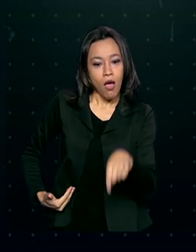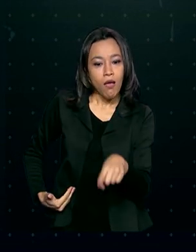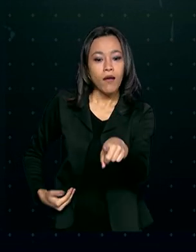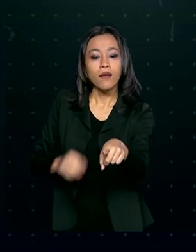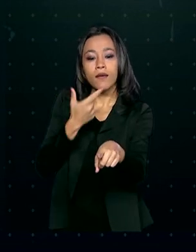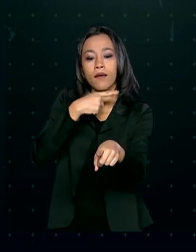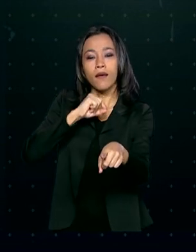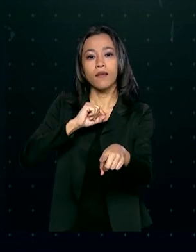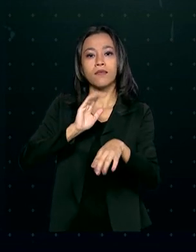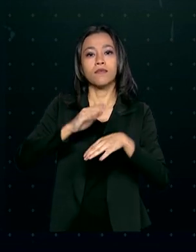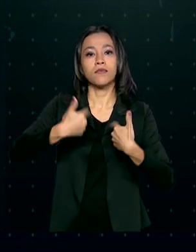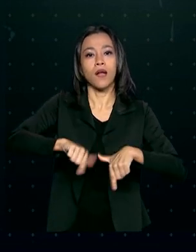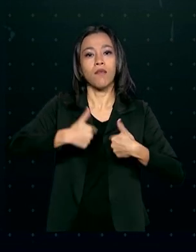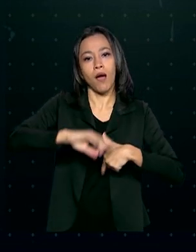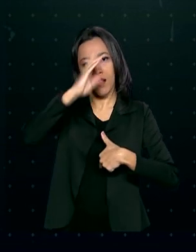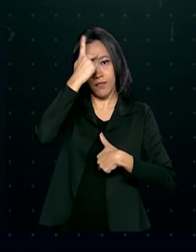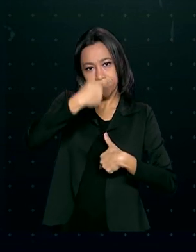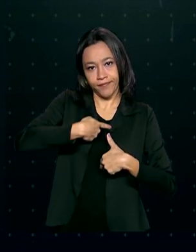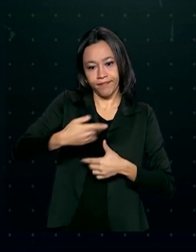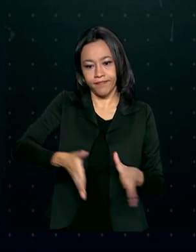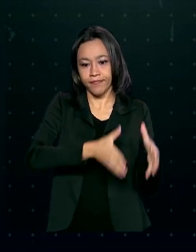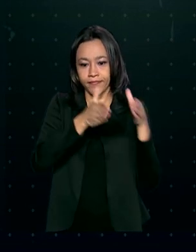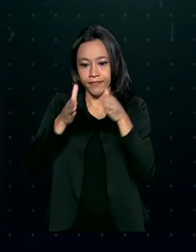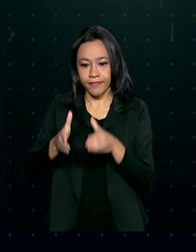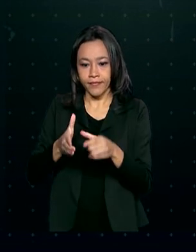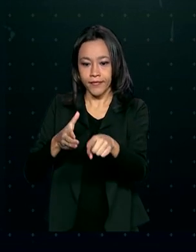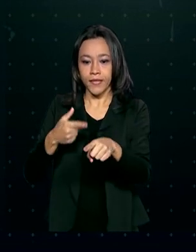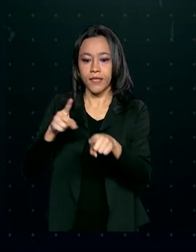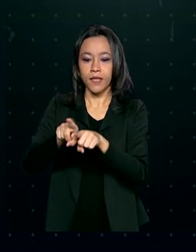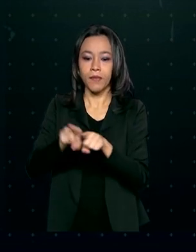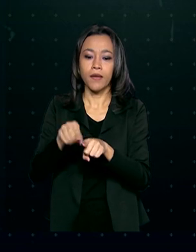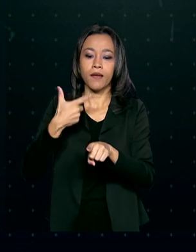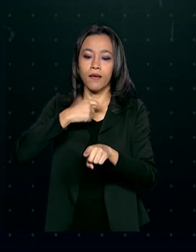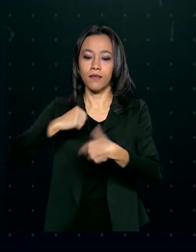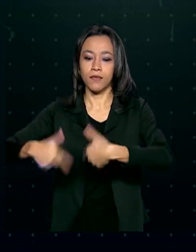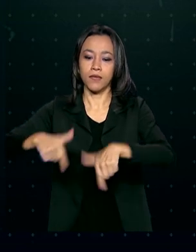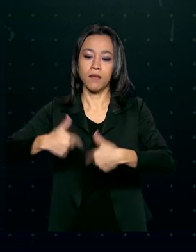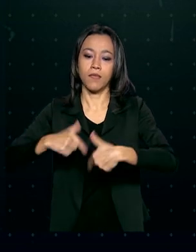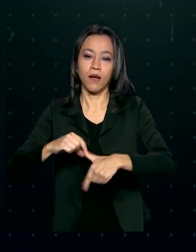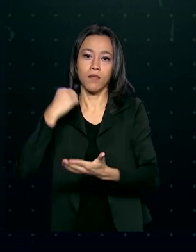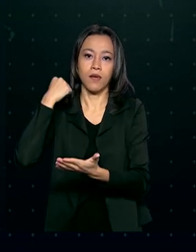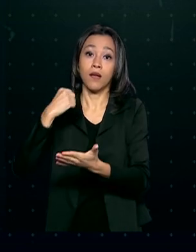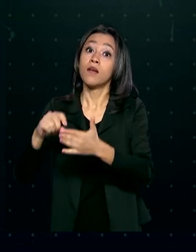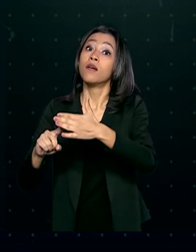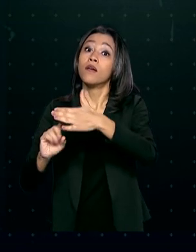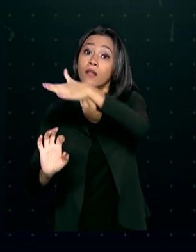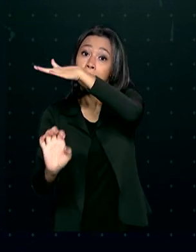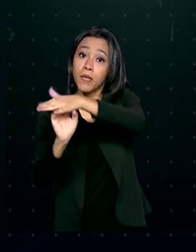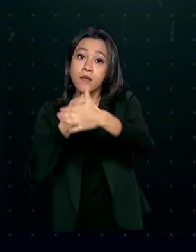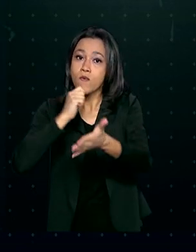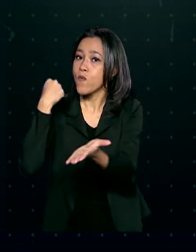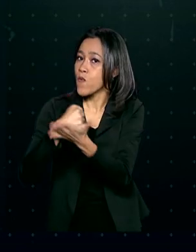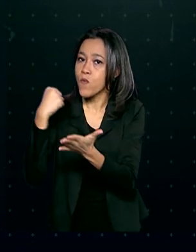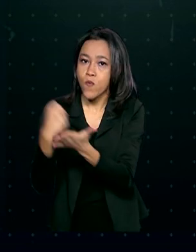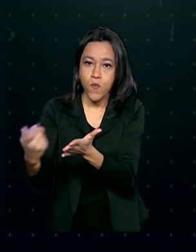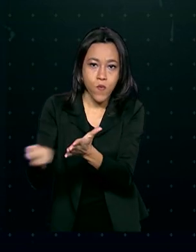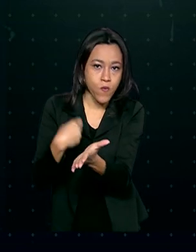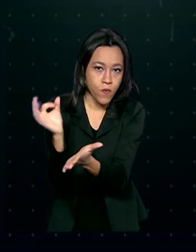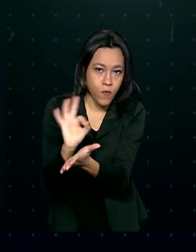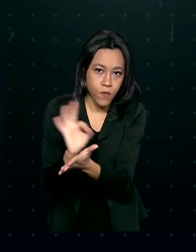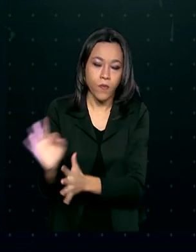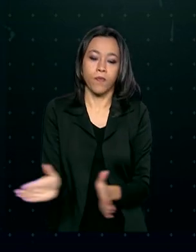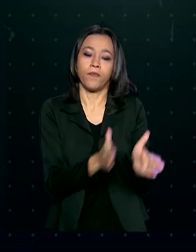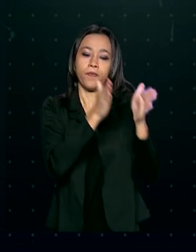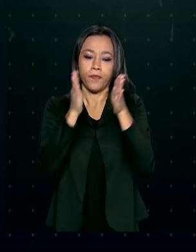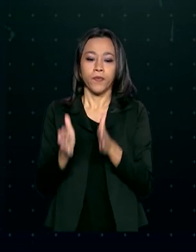trabalhadores autônomos e os empregados do setor privado sem carteira assinada. No caso do Programa